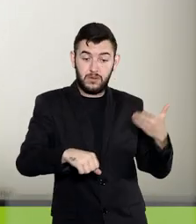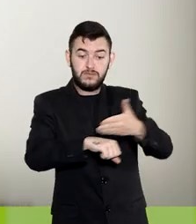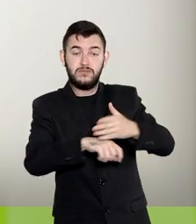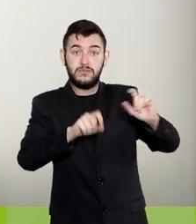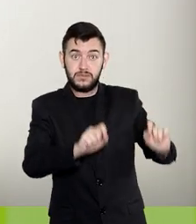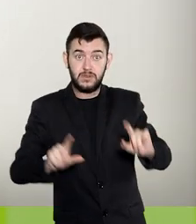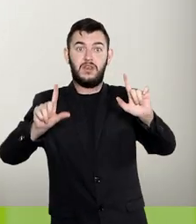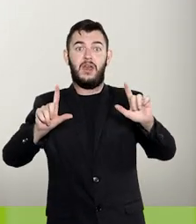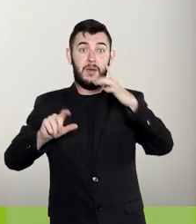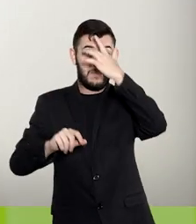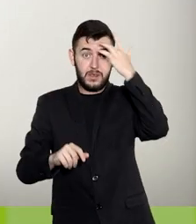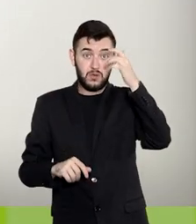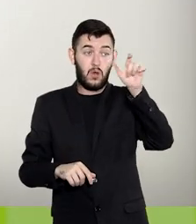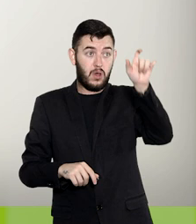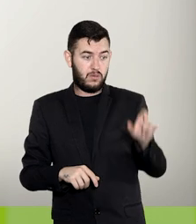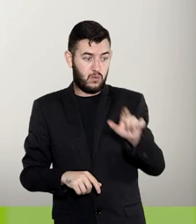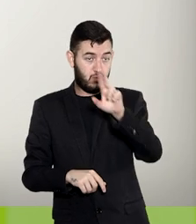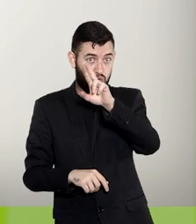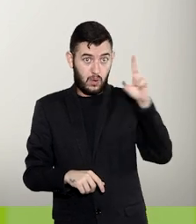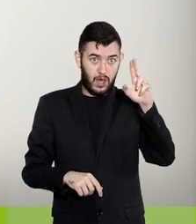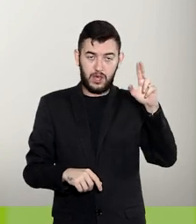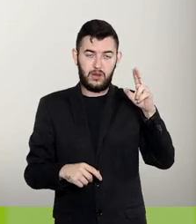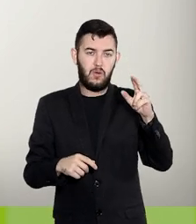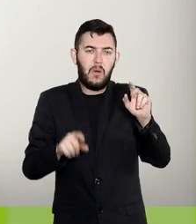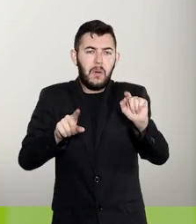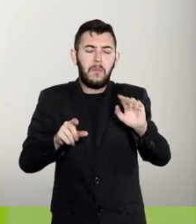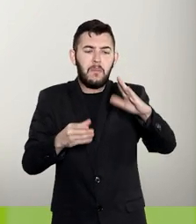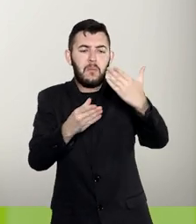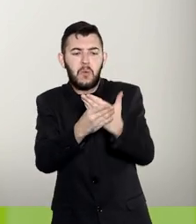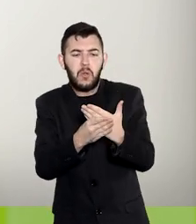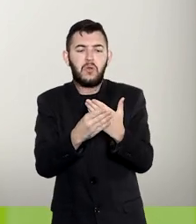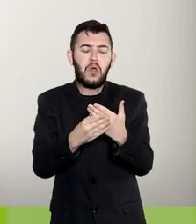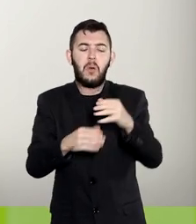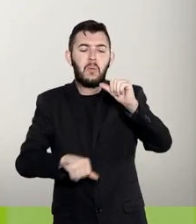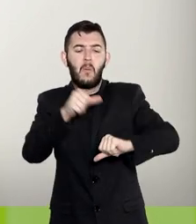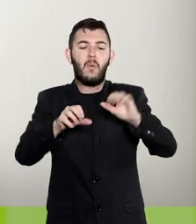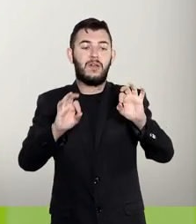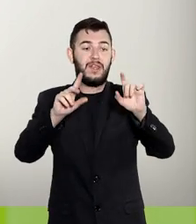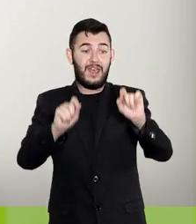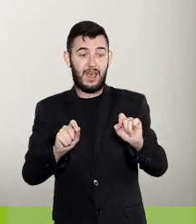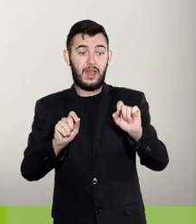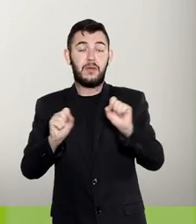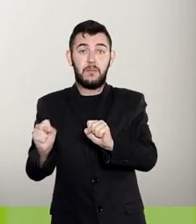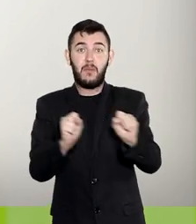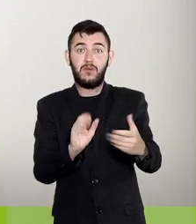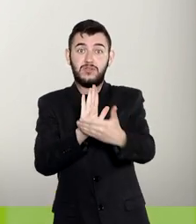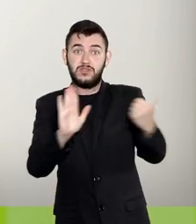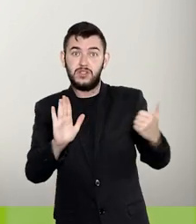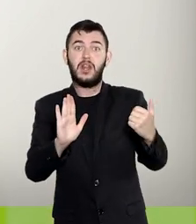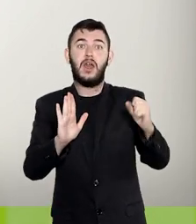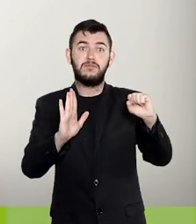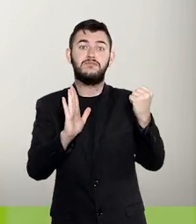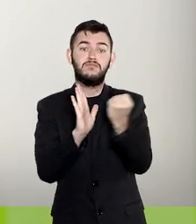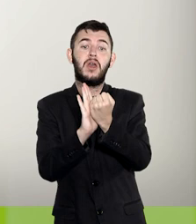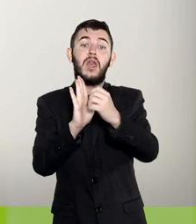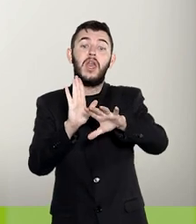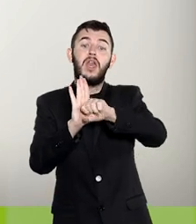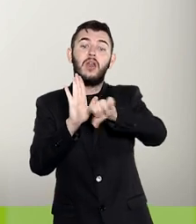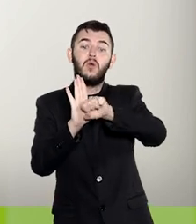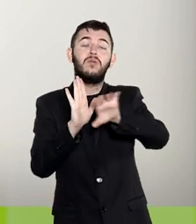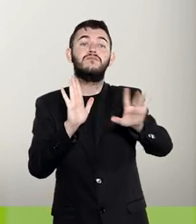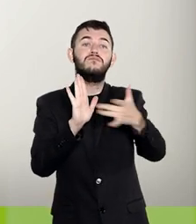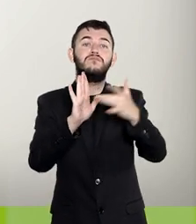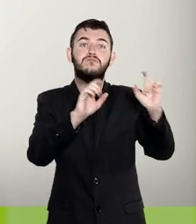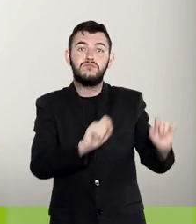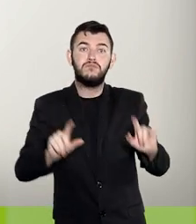usuário não precise mais realizar ações no processo, é possível renunciar à credencial de acesso clicando neste ícone e